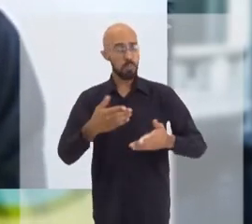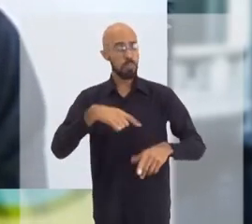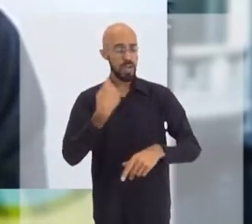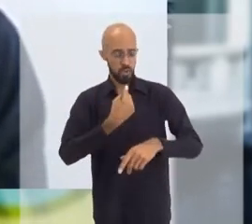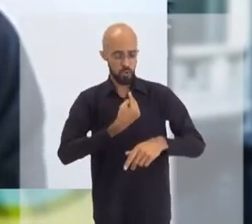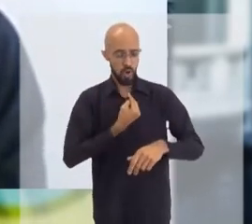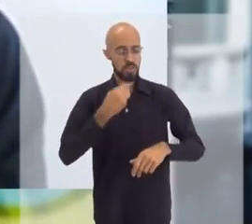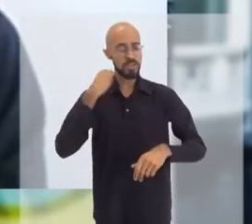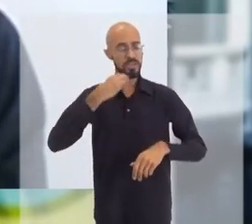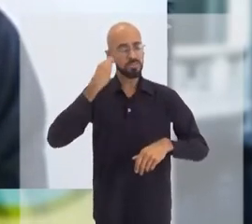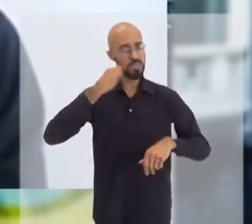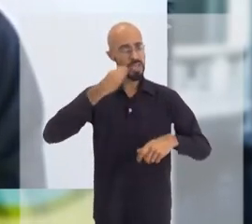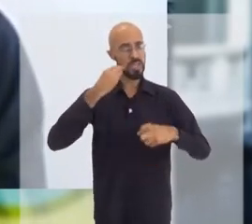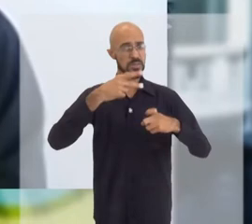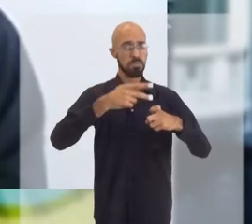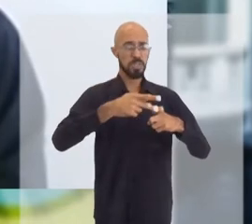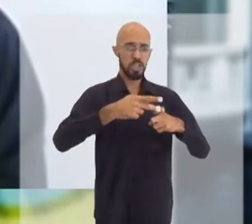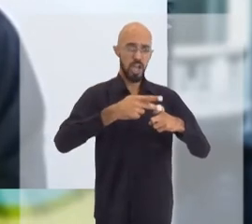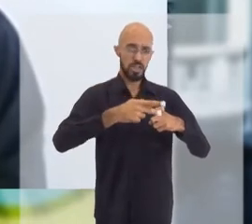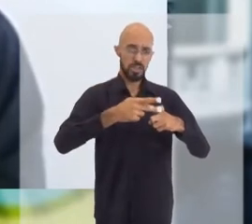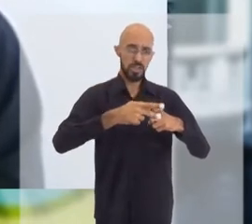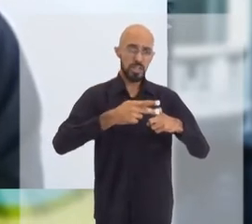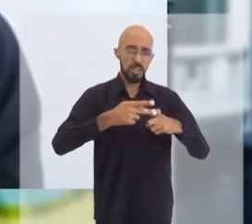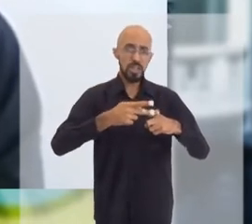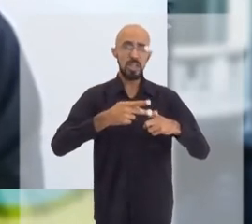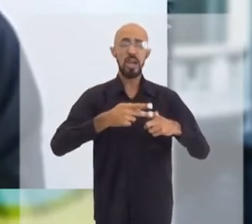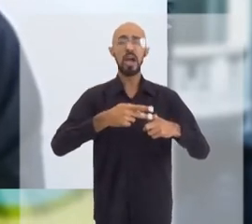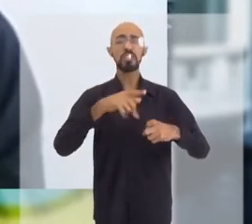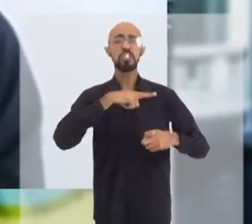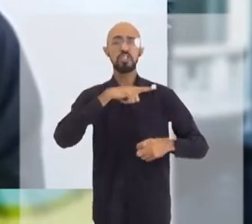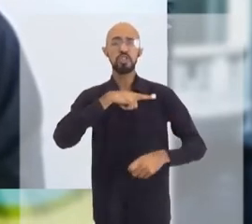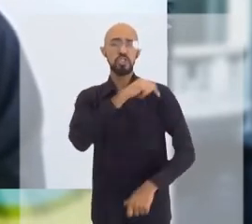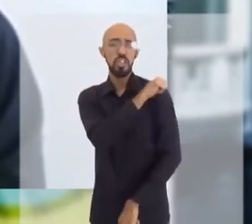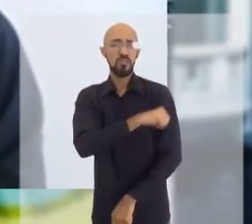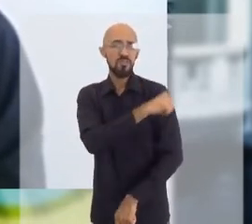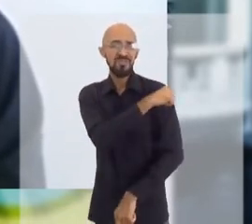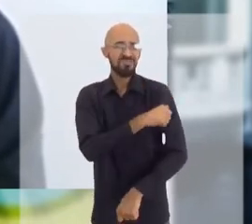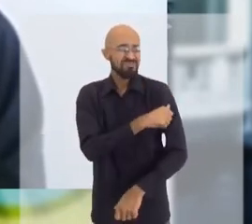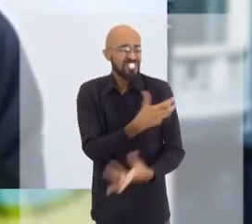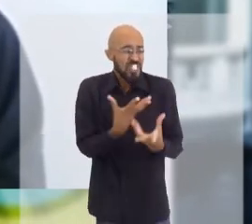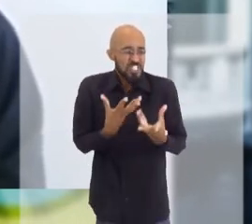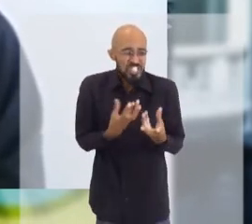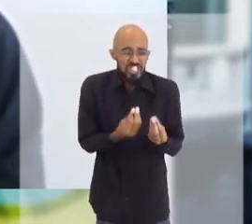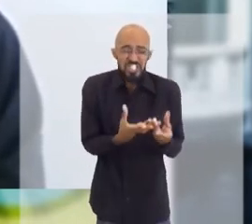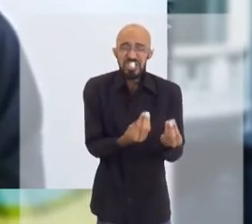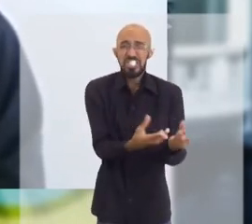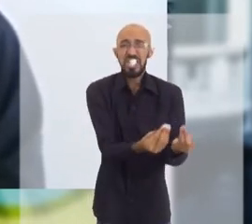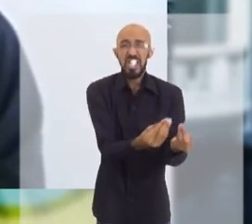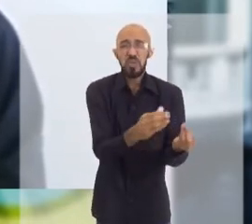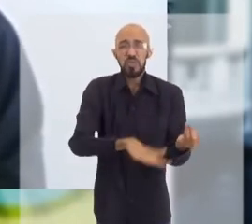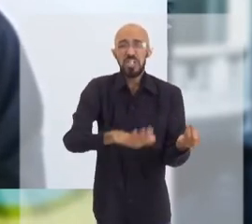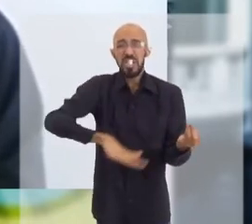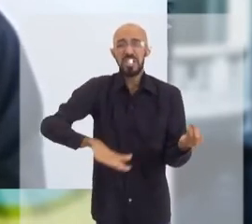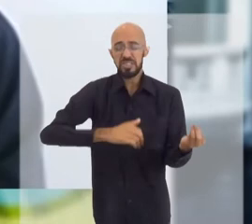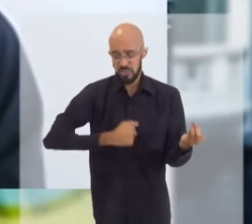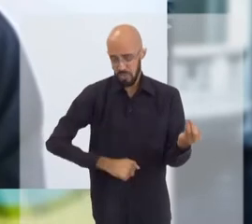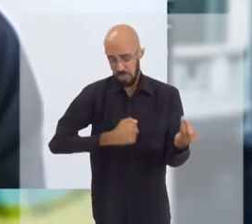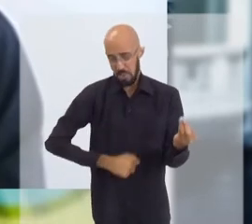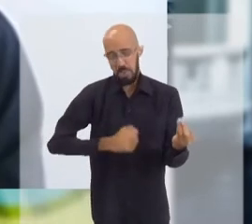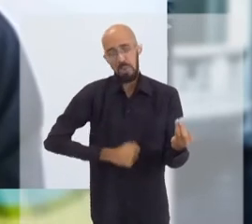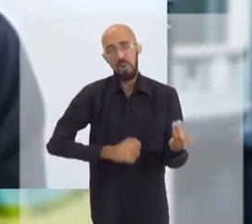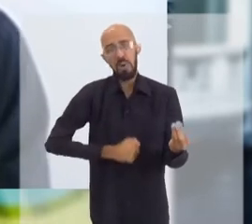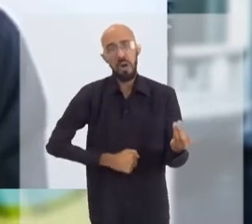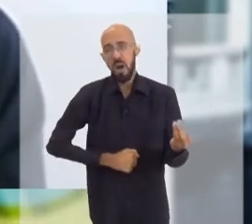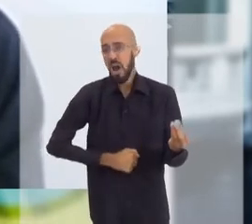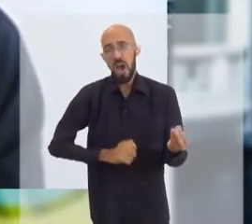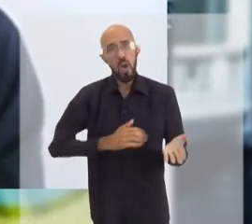tempo, nós tínhamos, quando eu era residente, enfermarias lotadas de diarreia, as crianças ficavam isoladas,